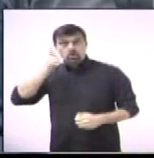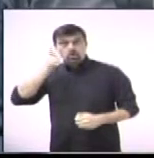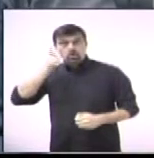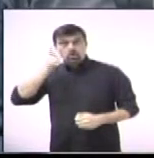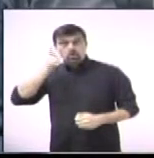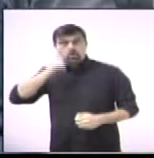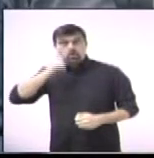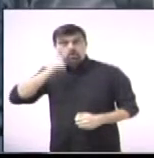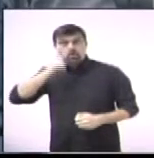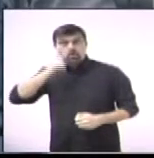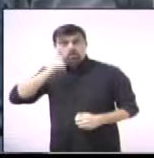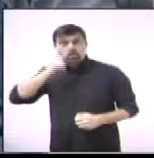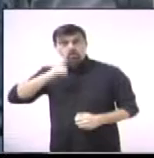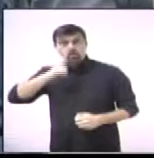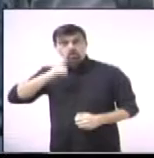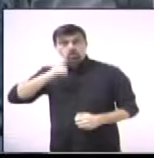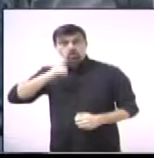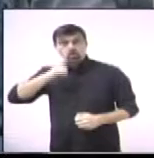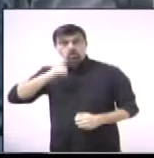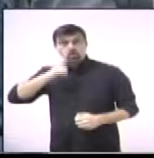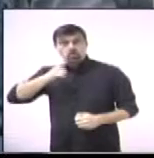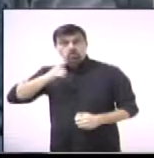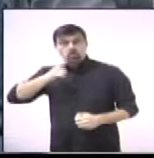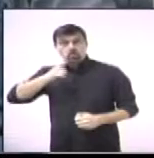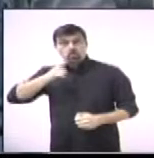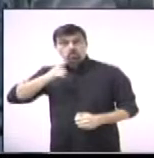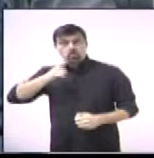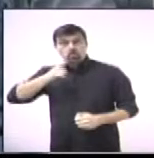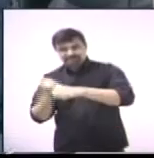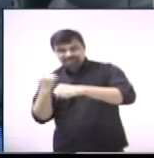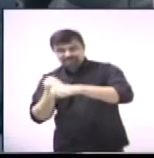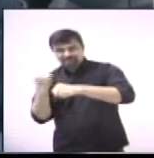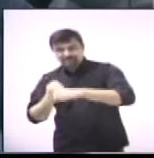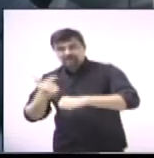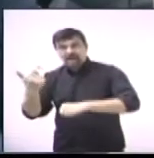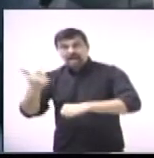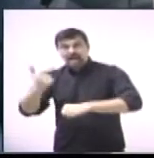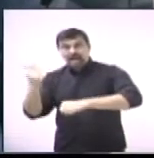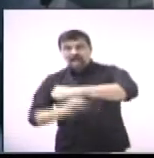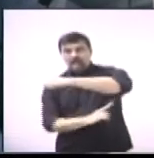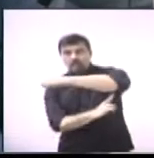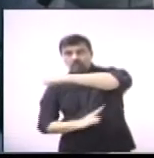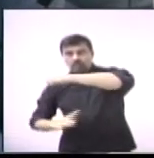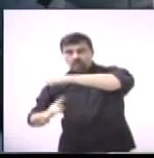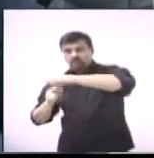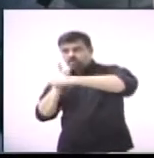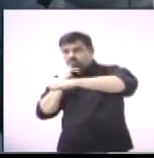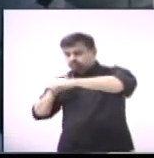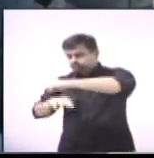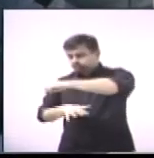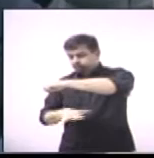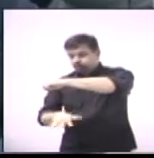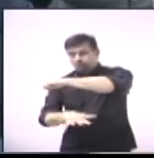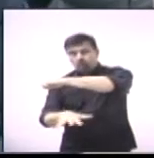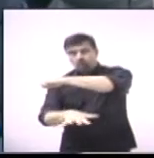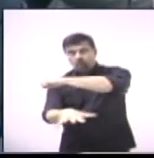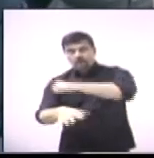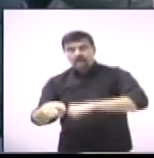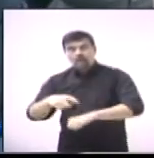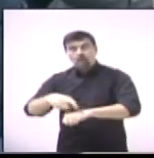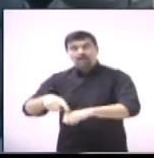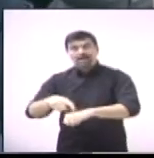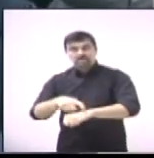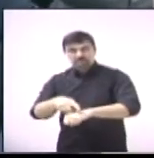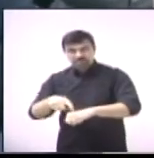uma indicação propondo a retomada da construção da segunda ponte sobre o rio Atibaia. Além de